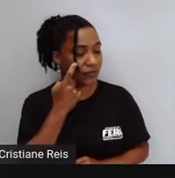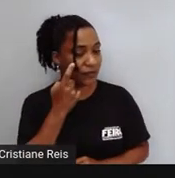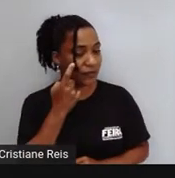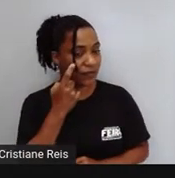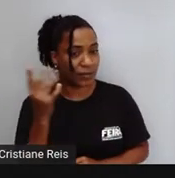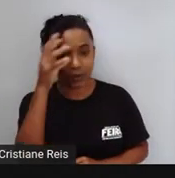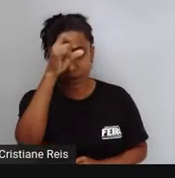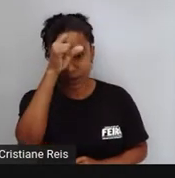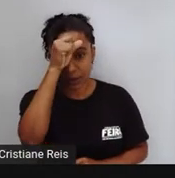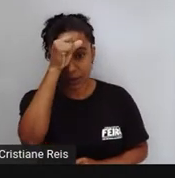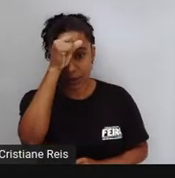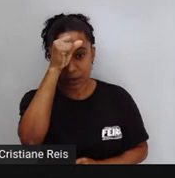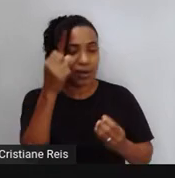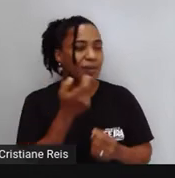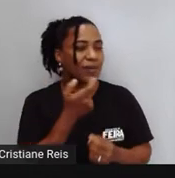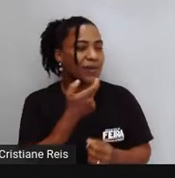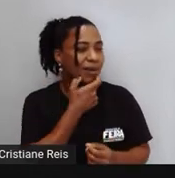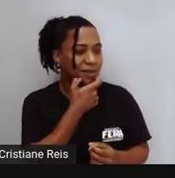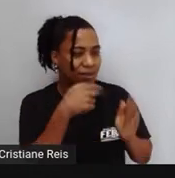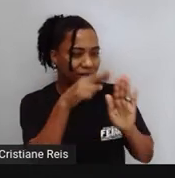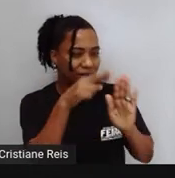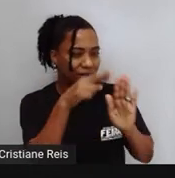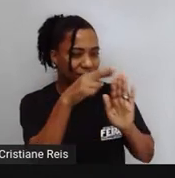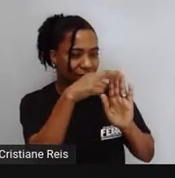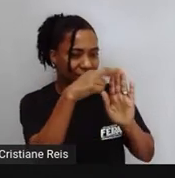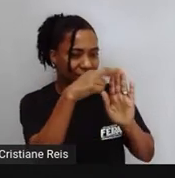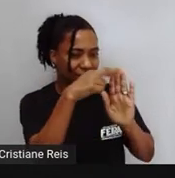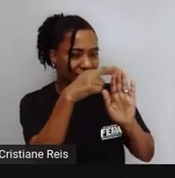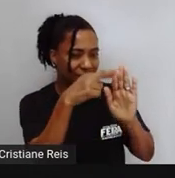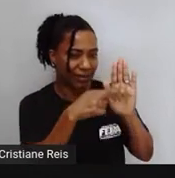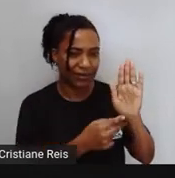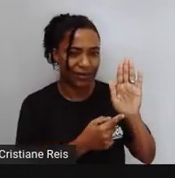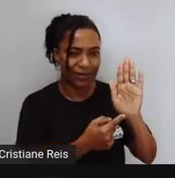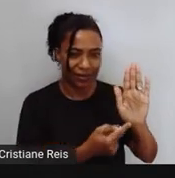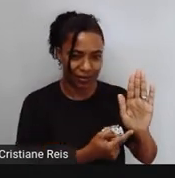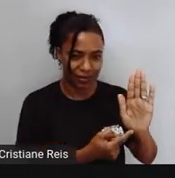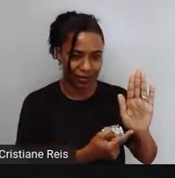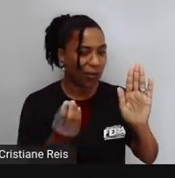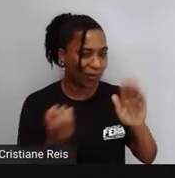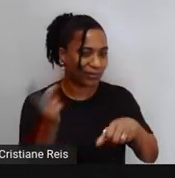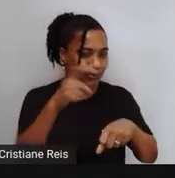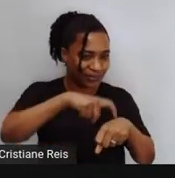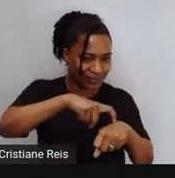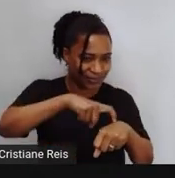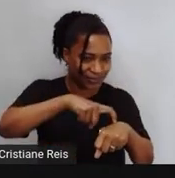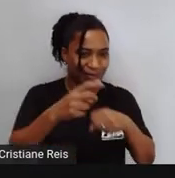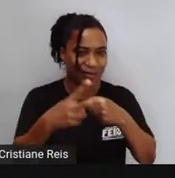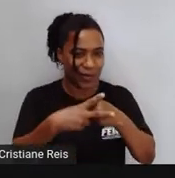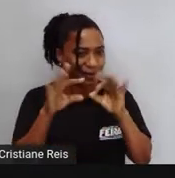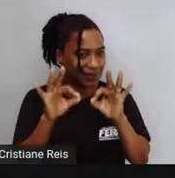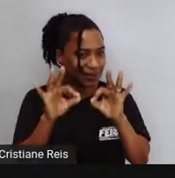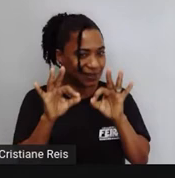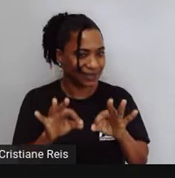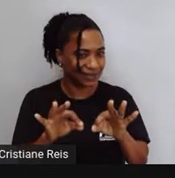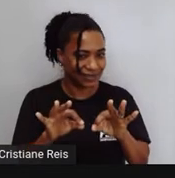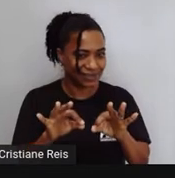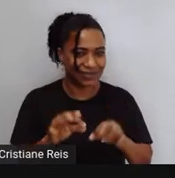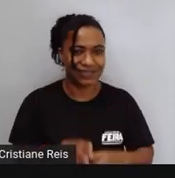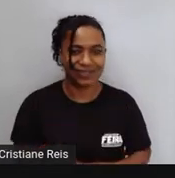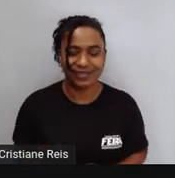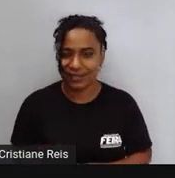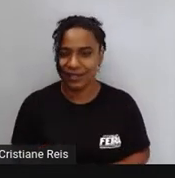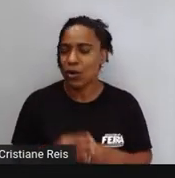regras Que nos orientam Na aplicação do gerúndio Então quando utilizar o